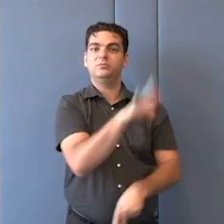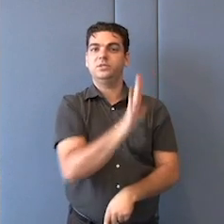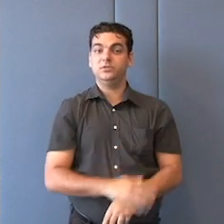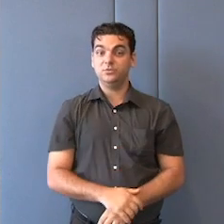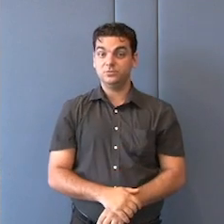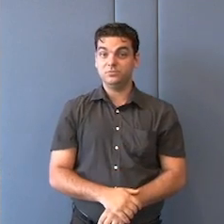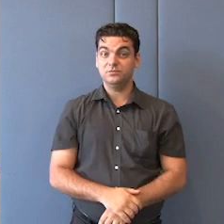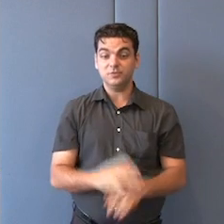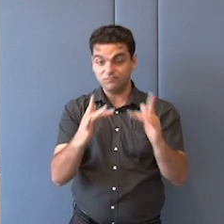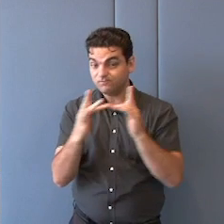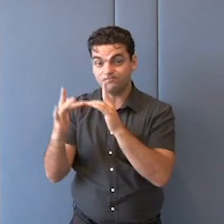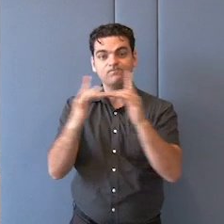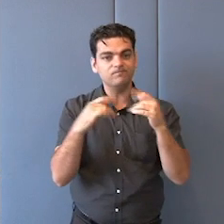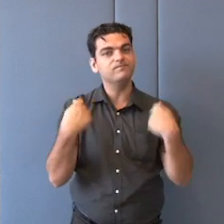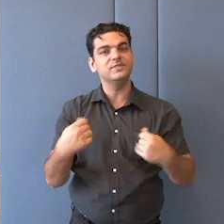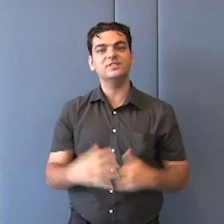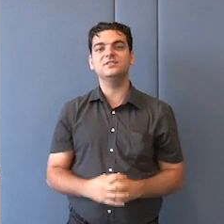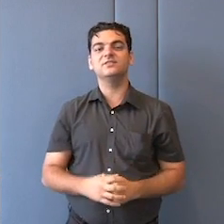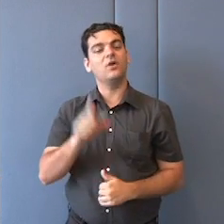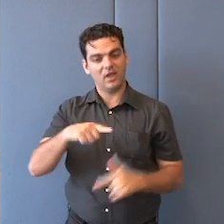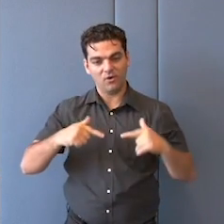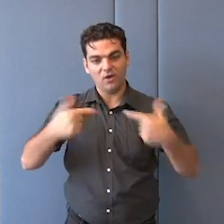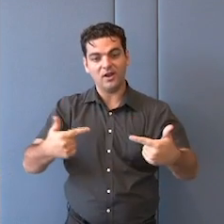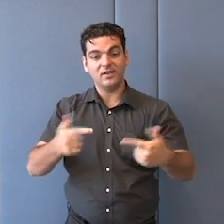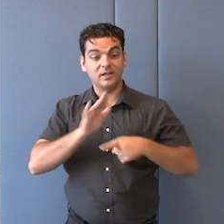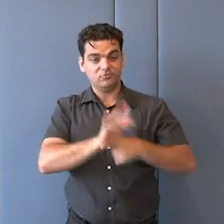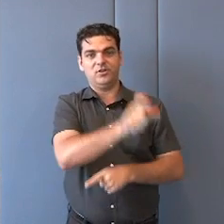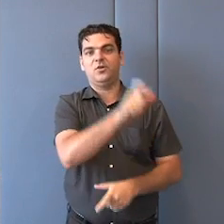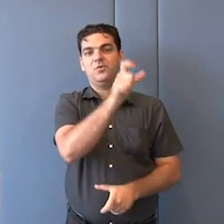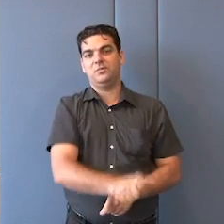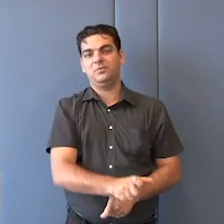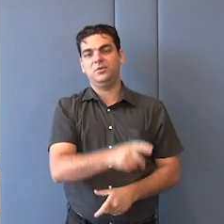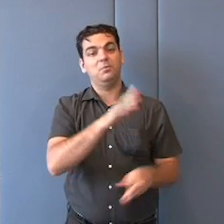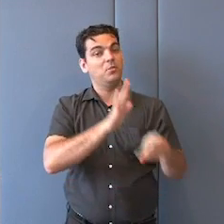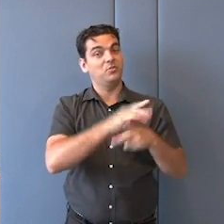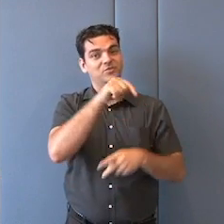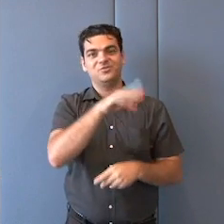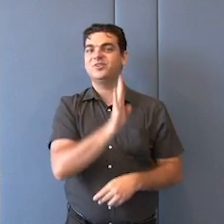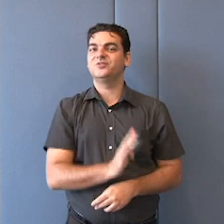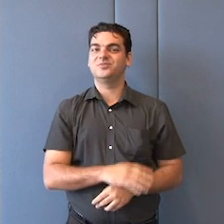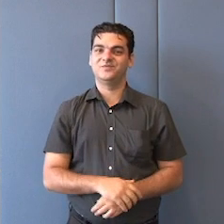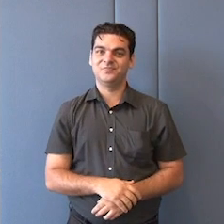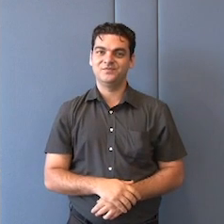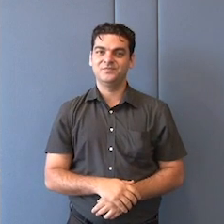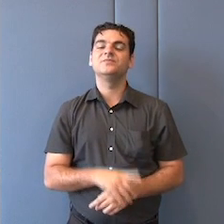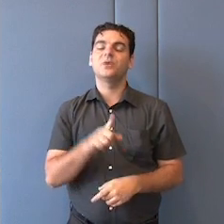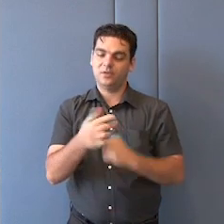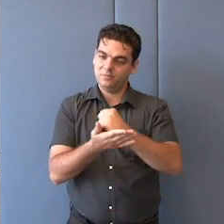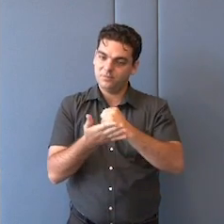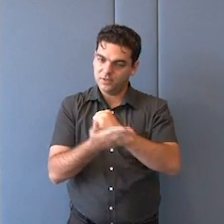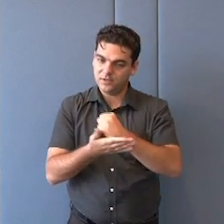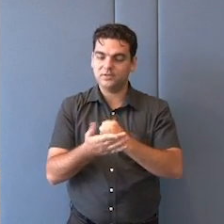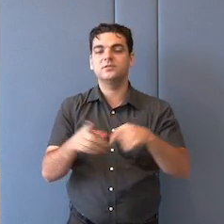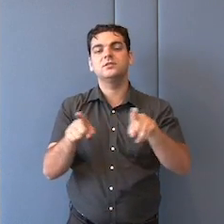artigo 4º, quando fala da autodeterminação dos povos como também um princípio basilar da